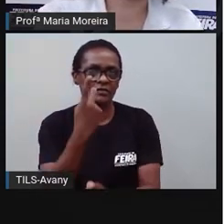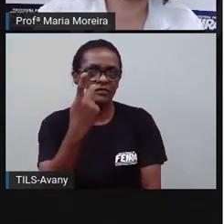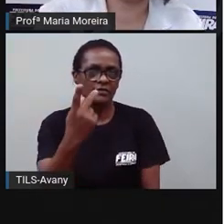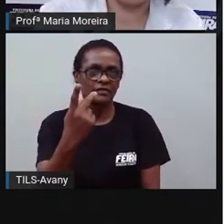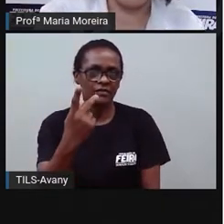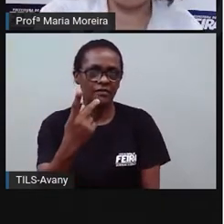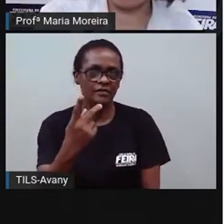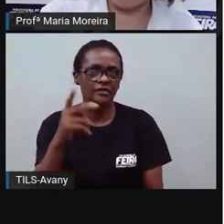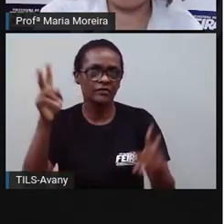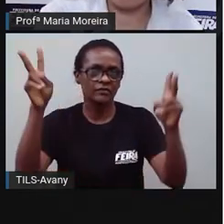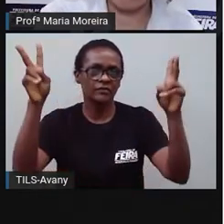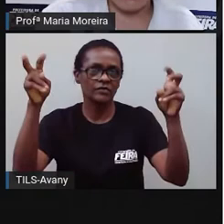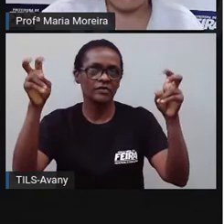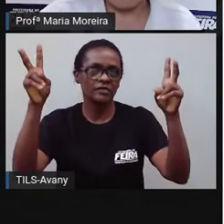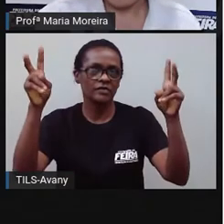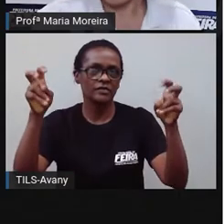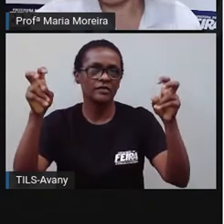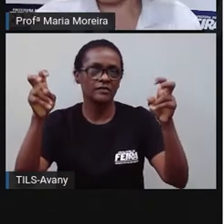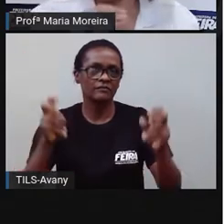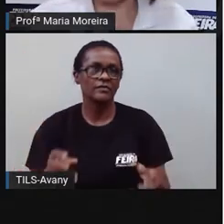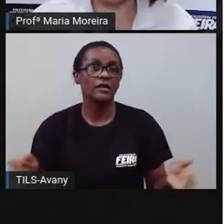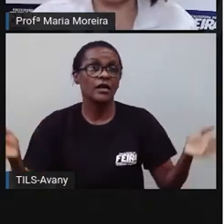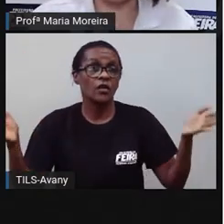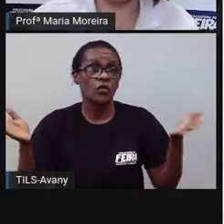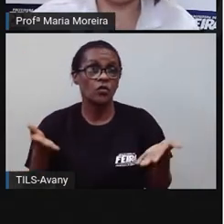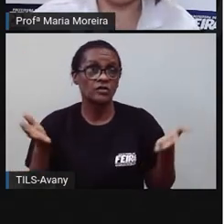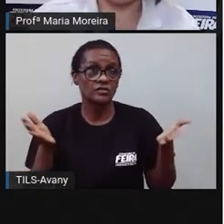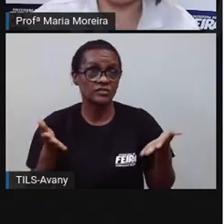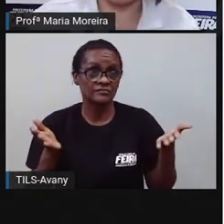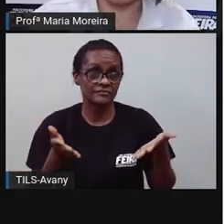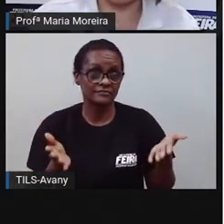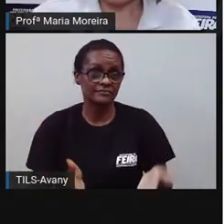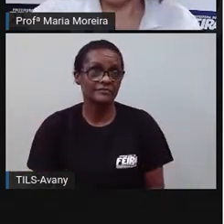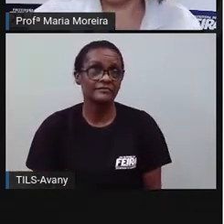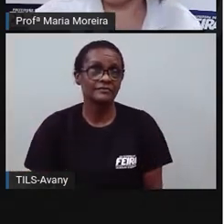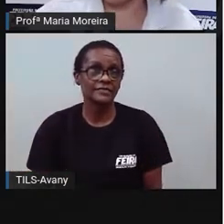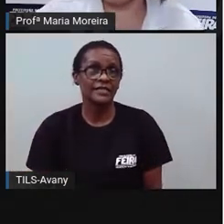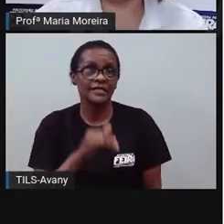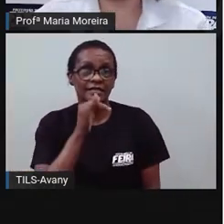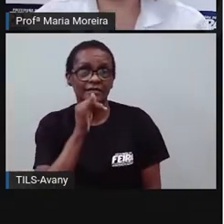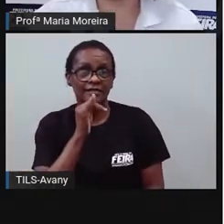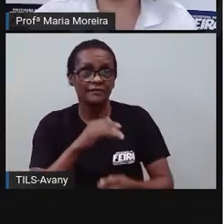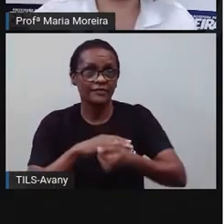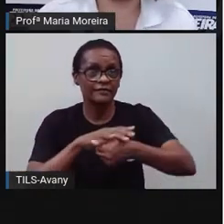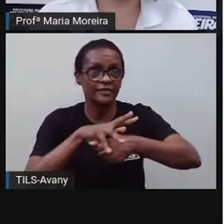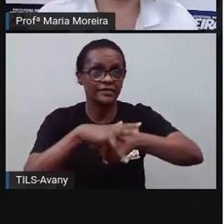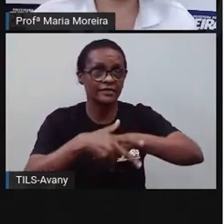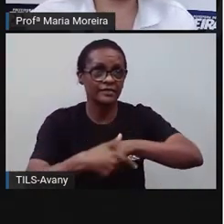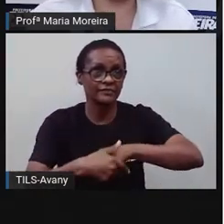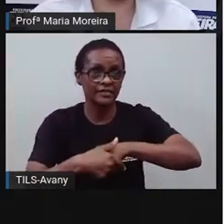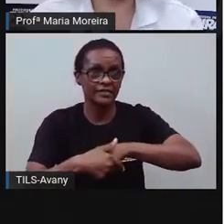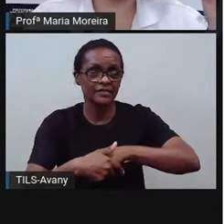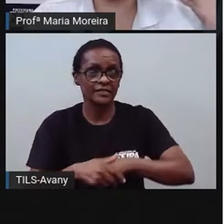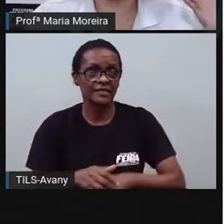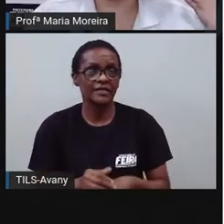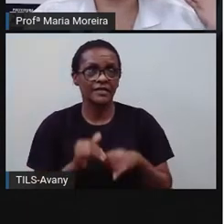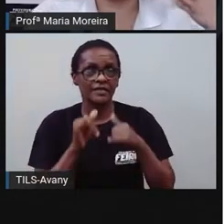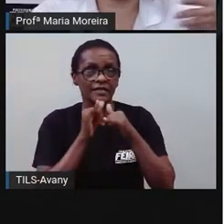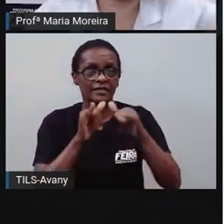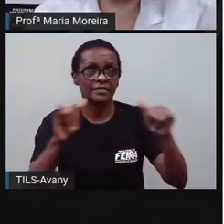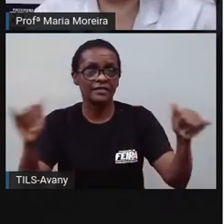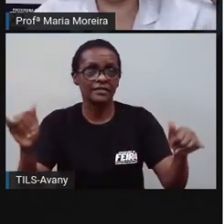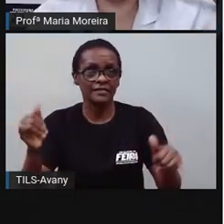atual, como a prova falou. Lembra quando a prova deu o exemplo da pandemia? Não tem como eu informar alguém sobre uma coisa que